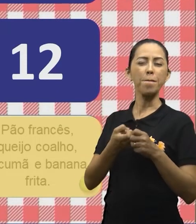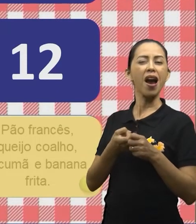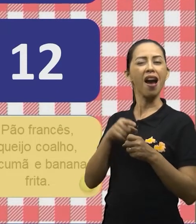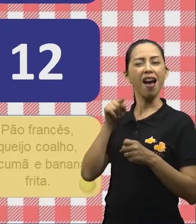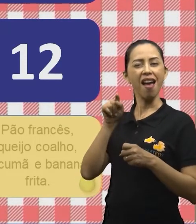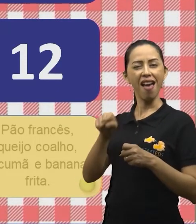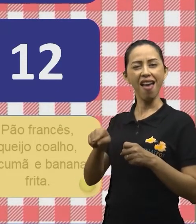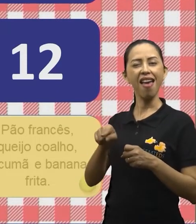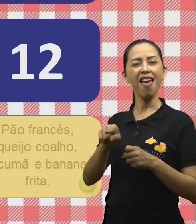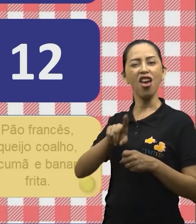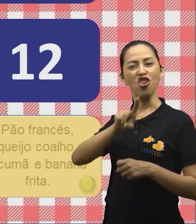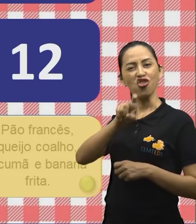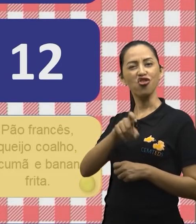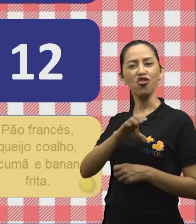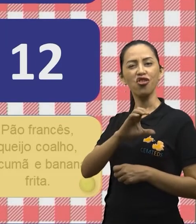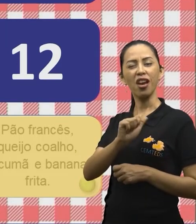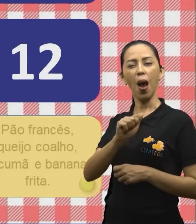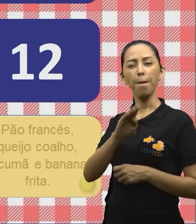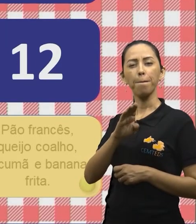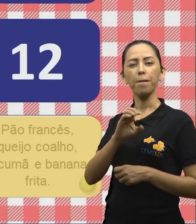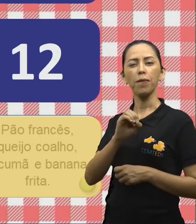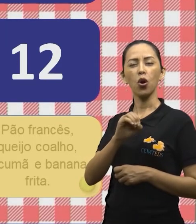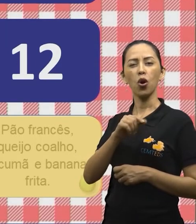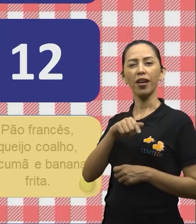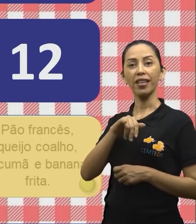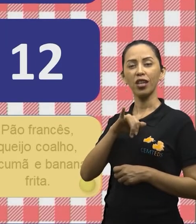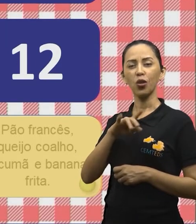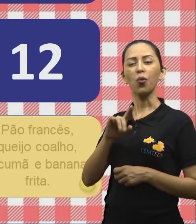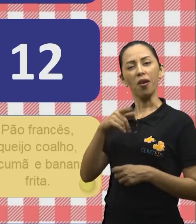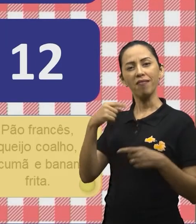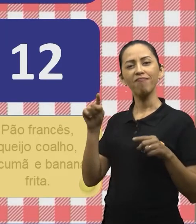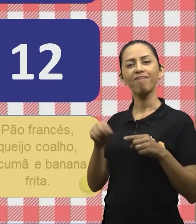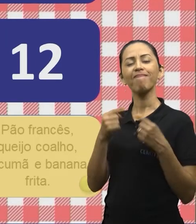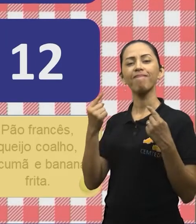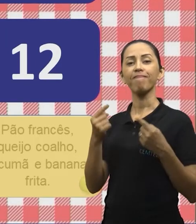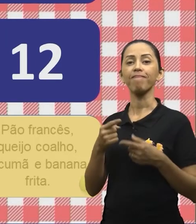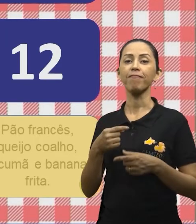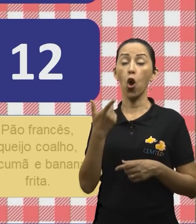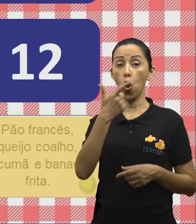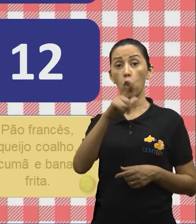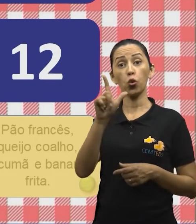lá para o próximo. Três e sete.